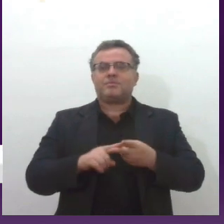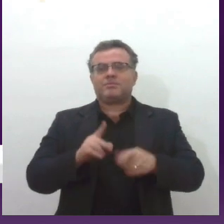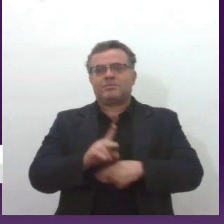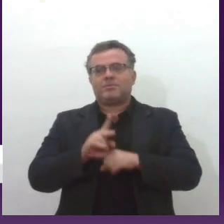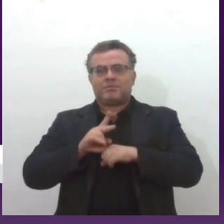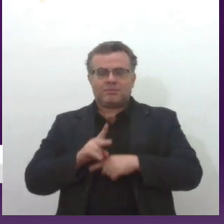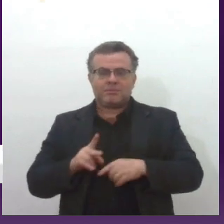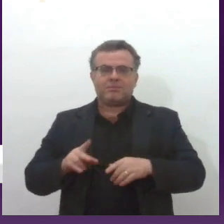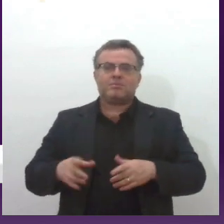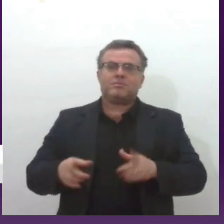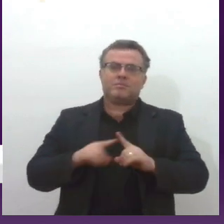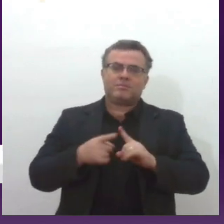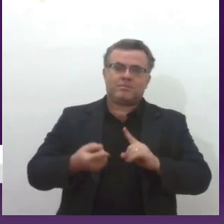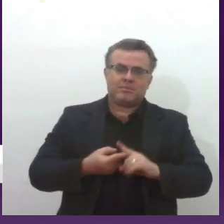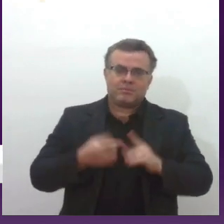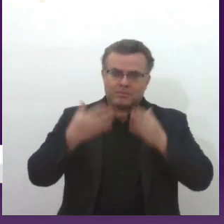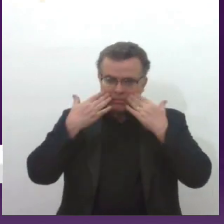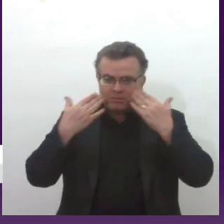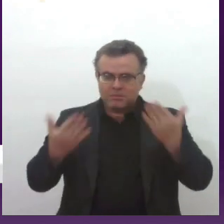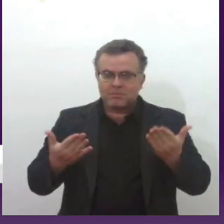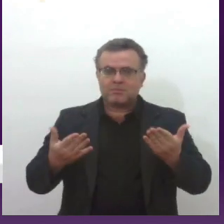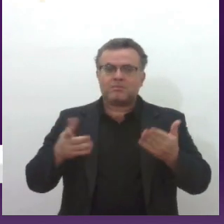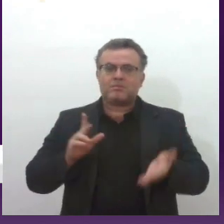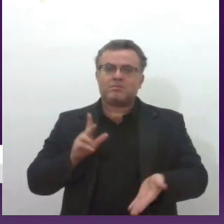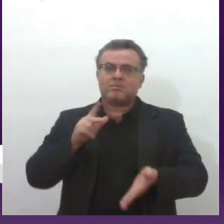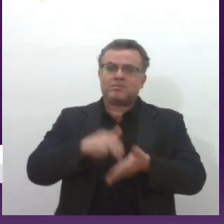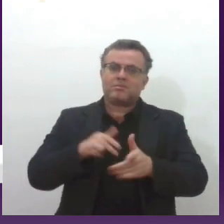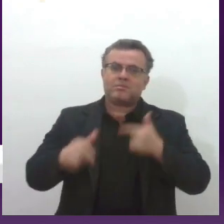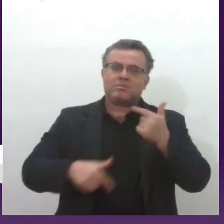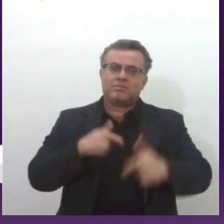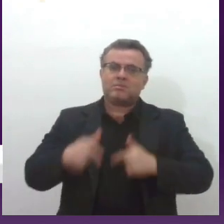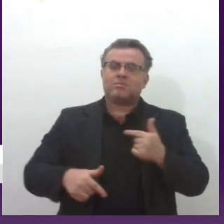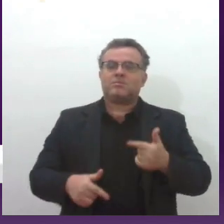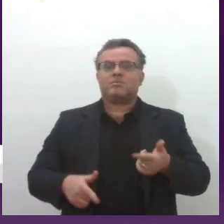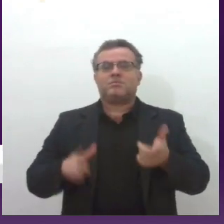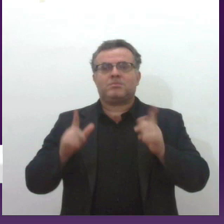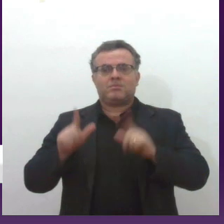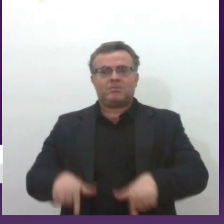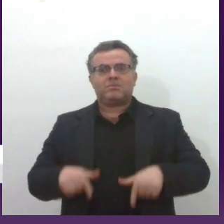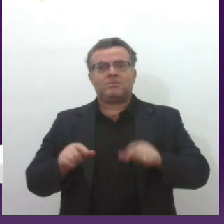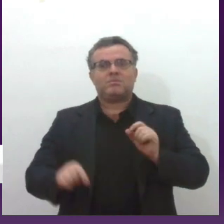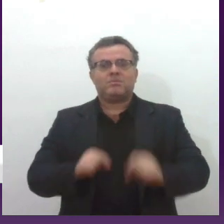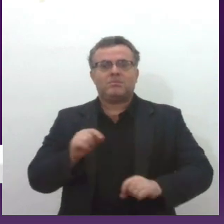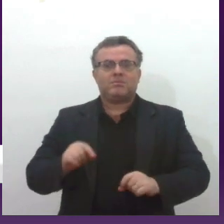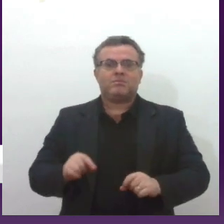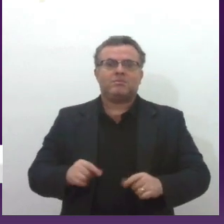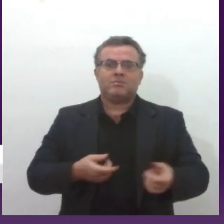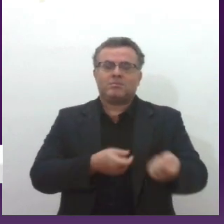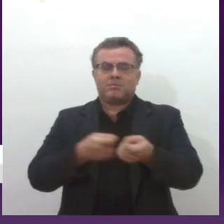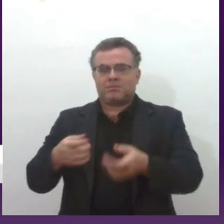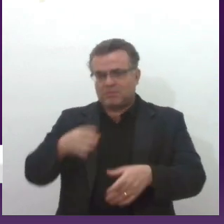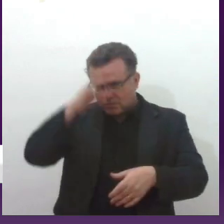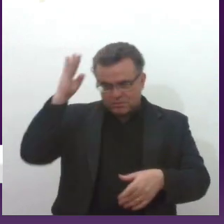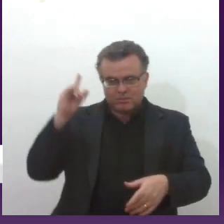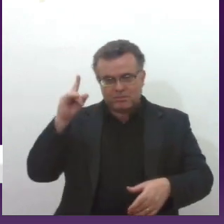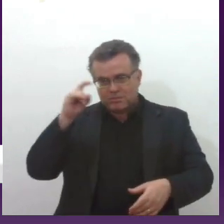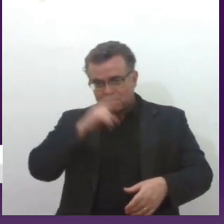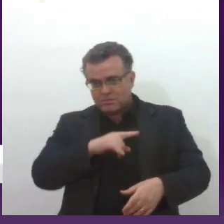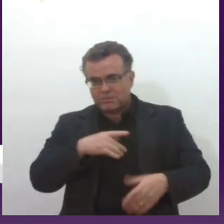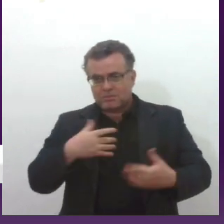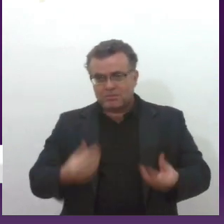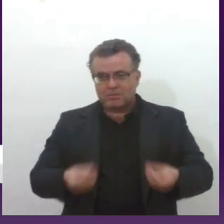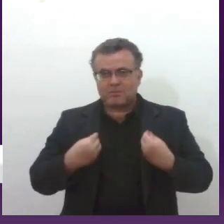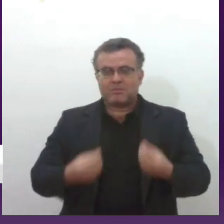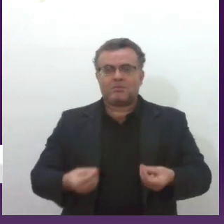disposição da mulher que está amamentando, a insalubridade, porque nossa profissão é insalubre, a gente enfrenta produtos